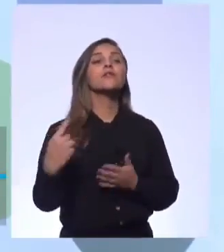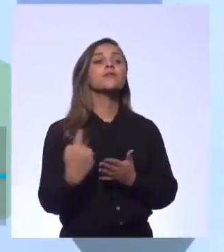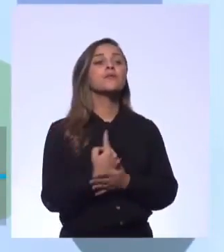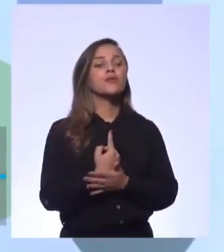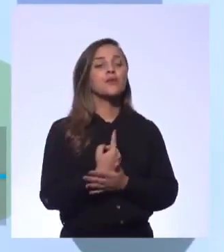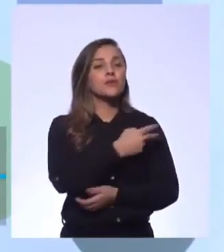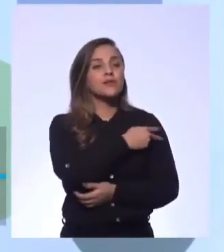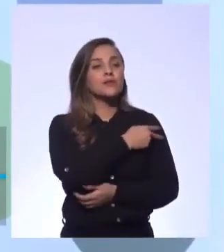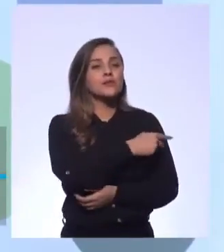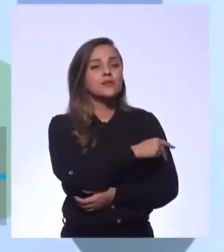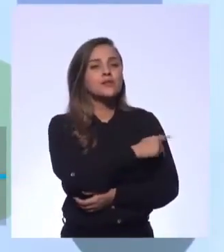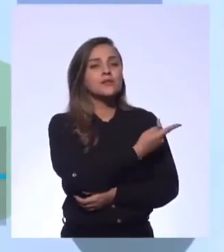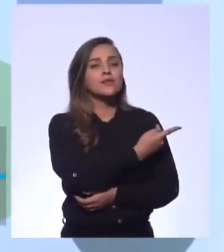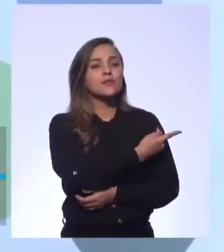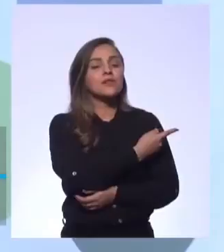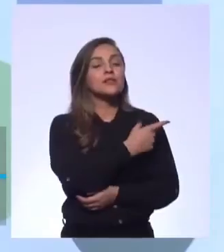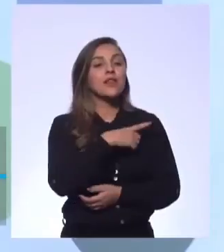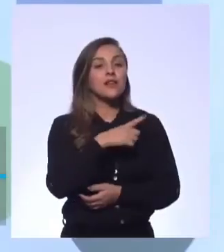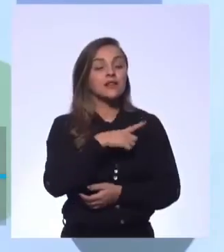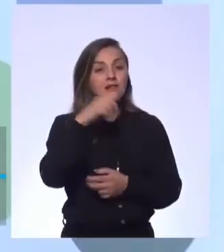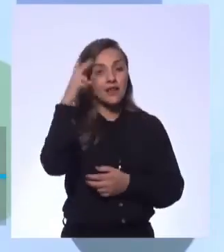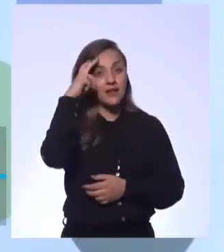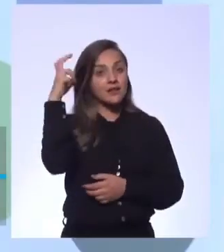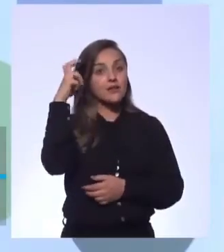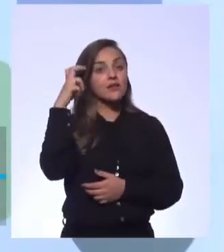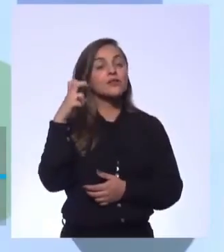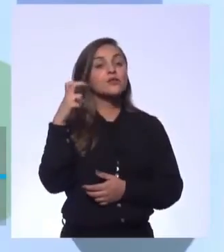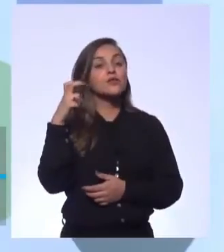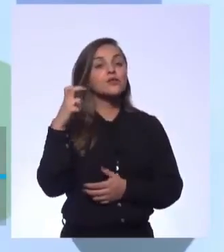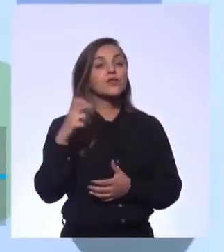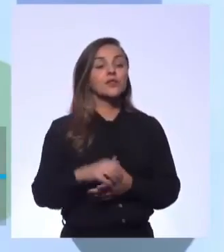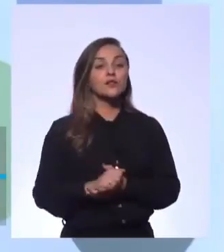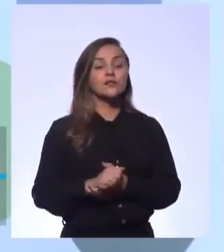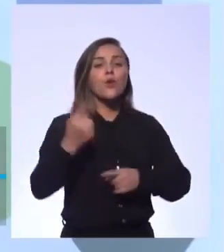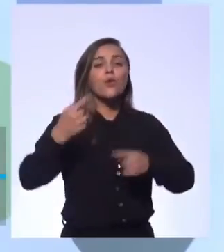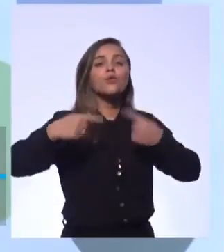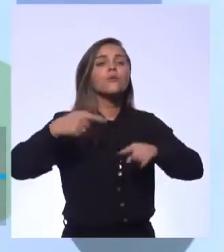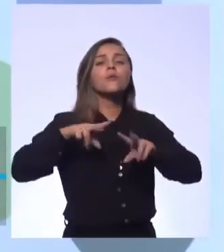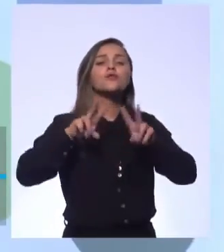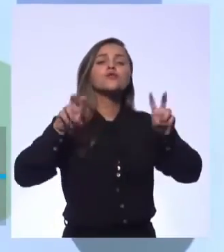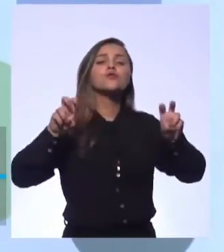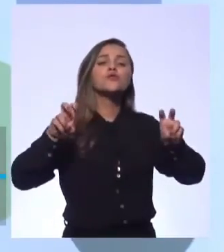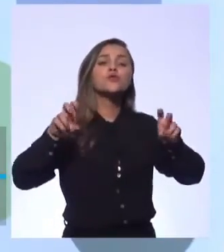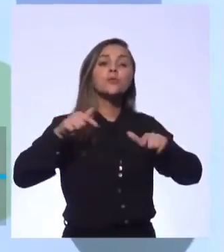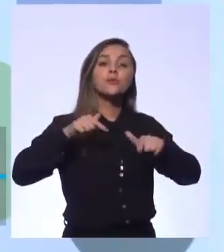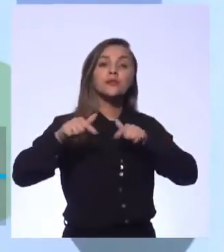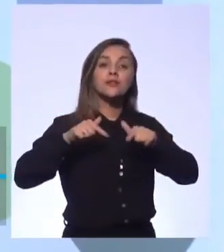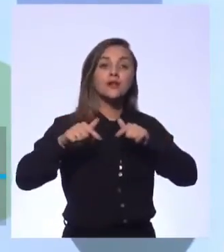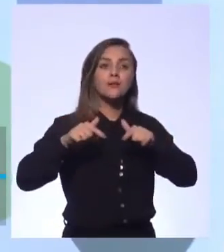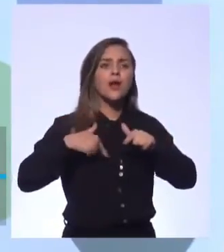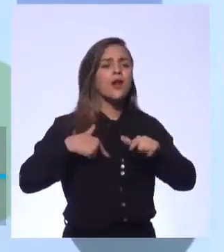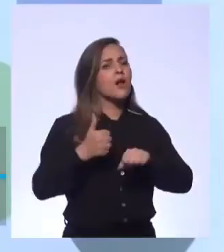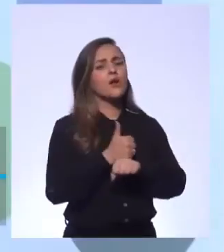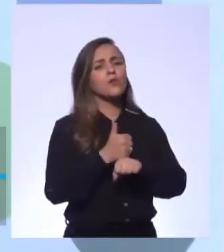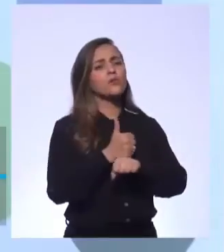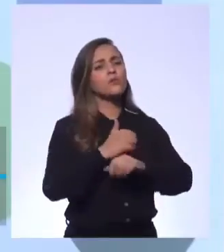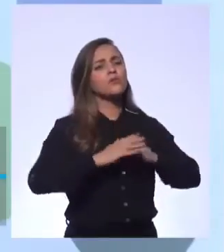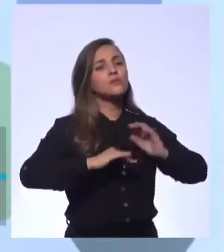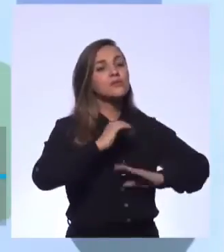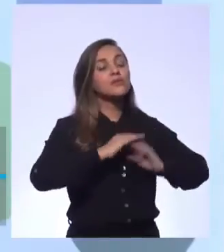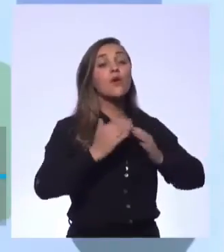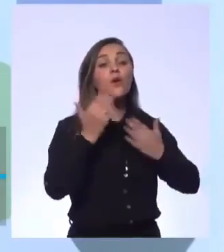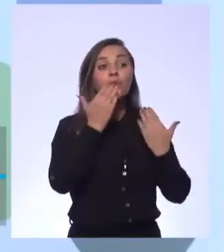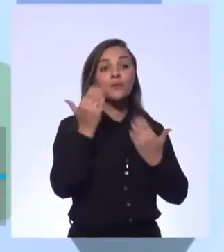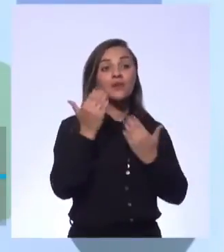série sobre inteligência artificial, né? E o debate era sobre o emprego. E aí eu conversando com o especialista, eu tenho que perguntar, Kevin, obrigado pela